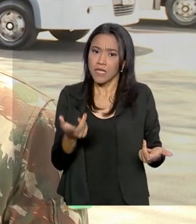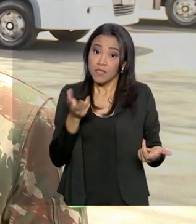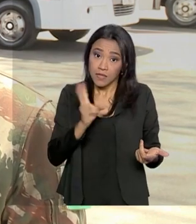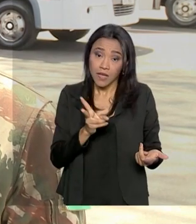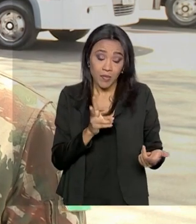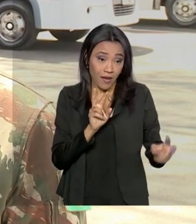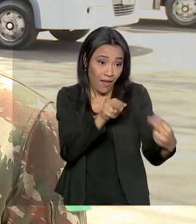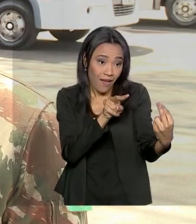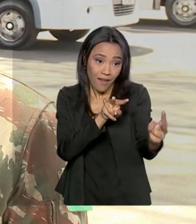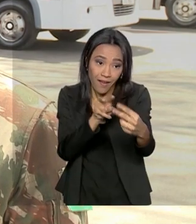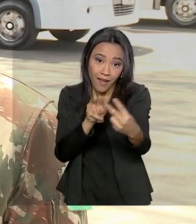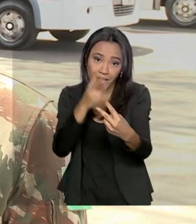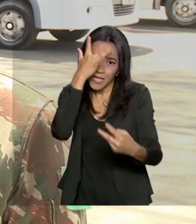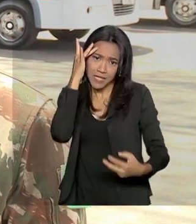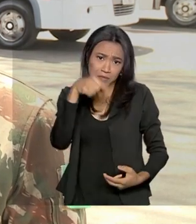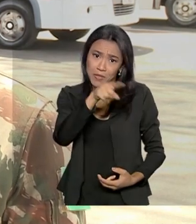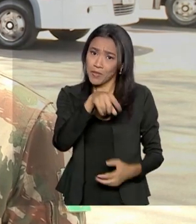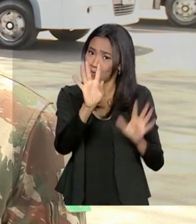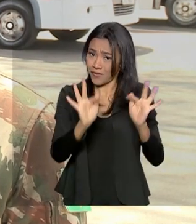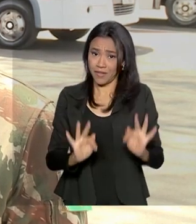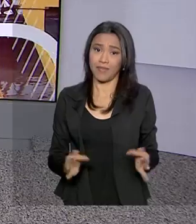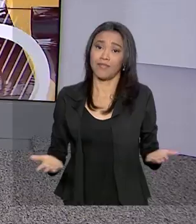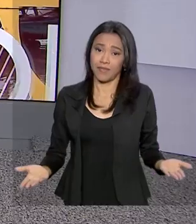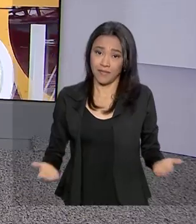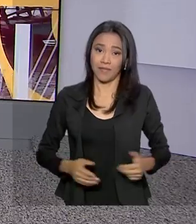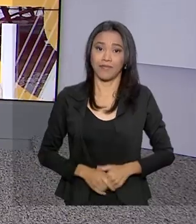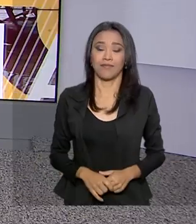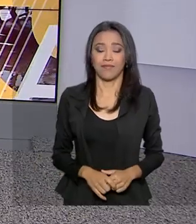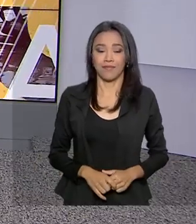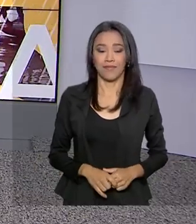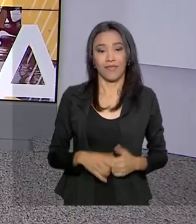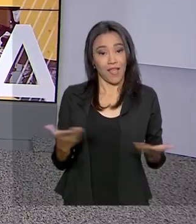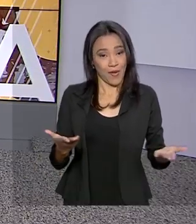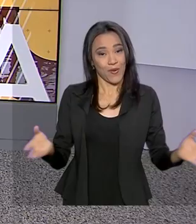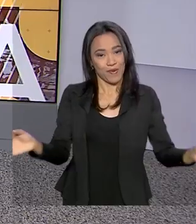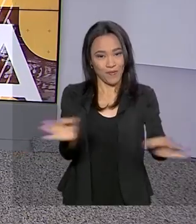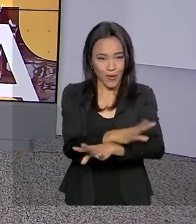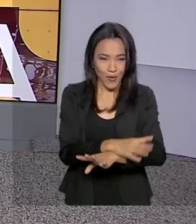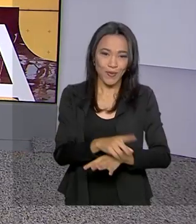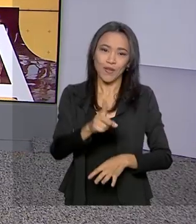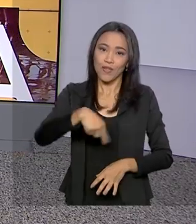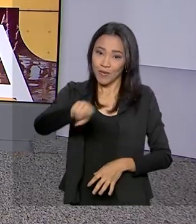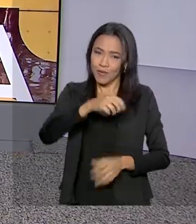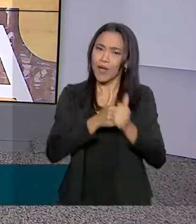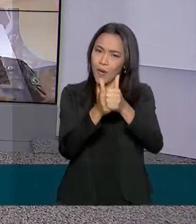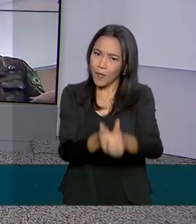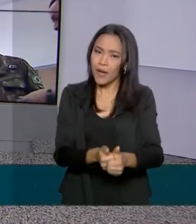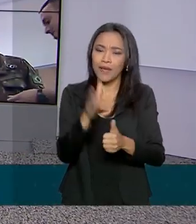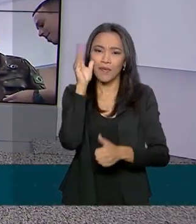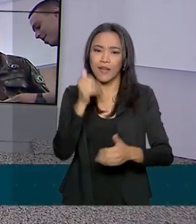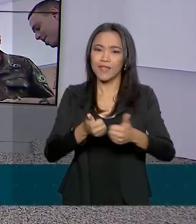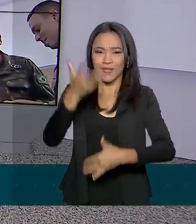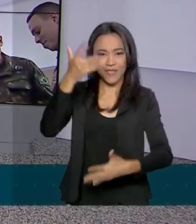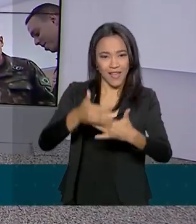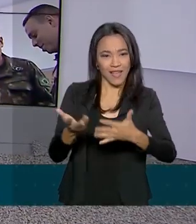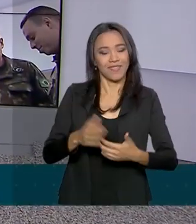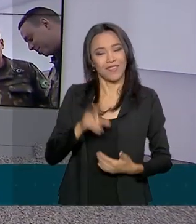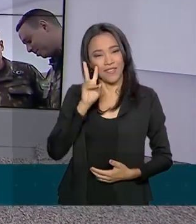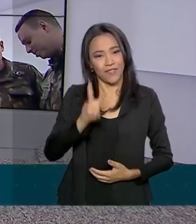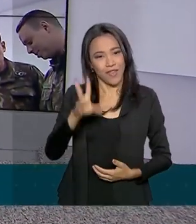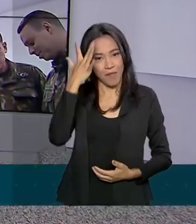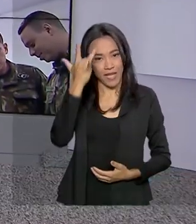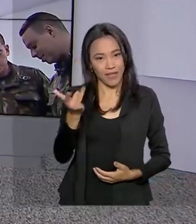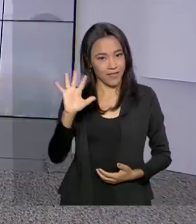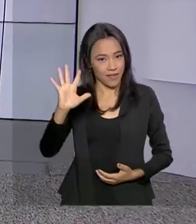essas pessoas e são muito felizes. O Brasil em Dia fica por aqui, nos acompanhe também pelas redes sociais. A gente se vê